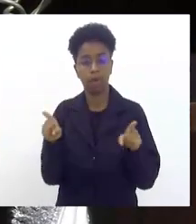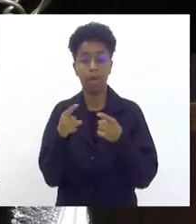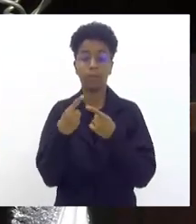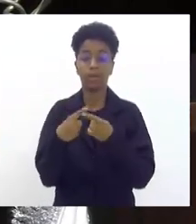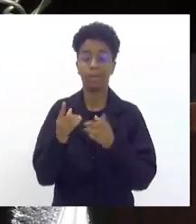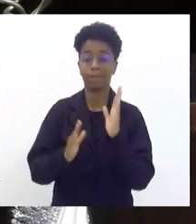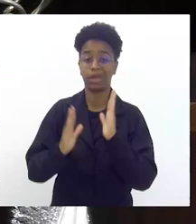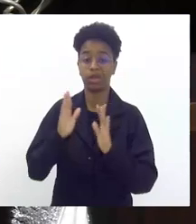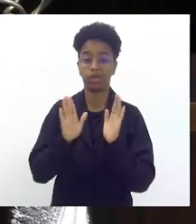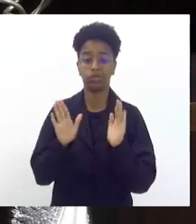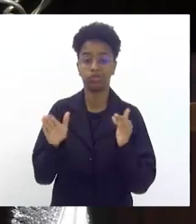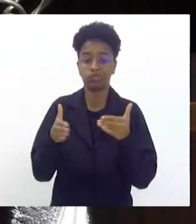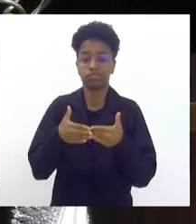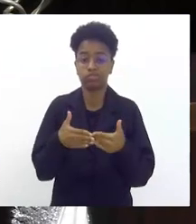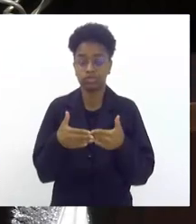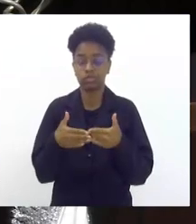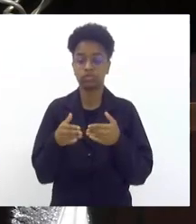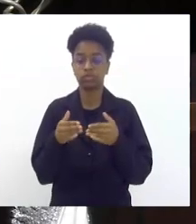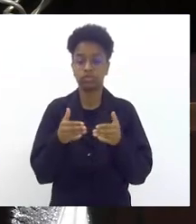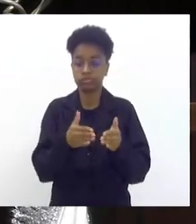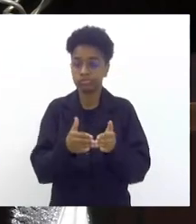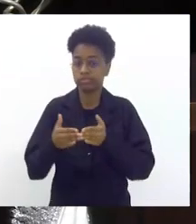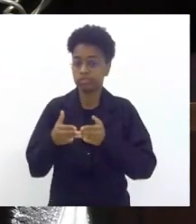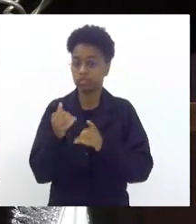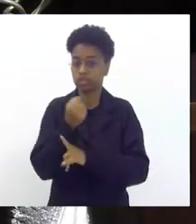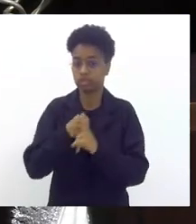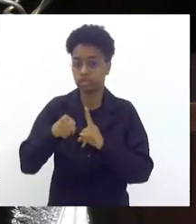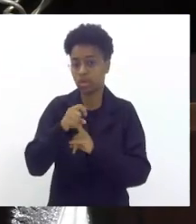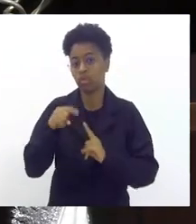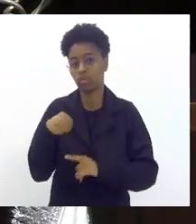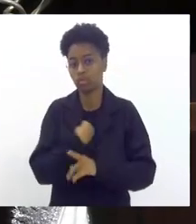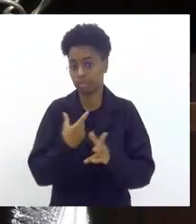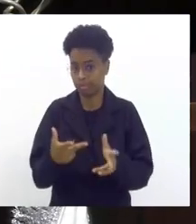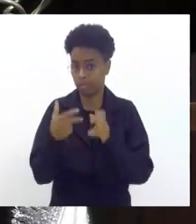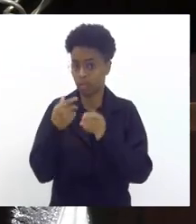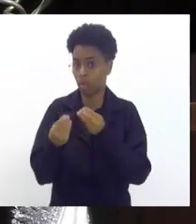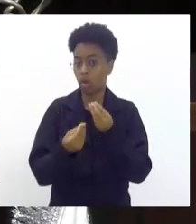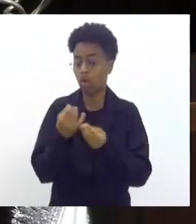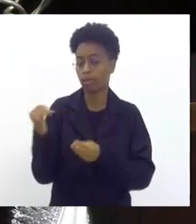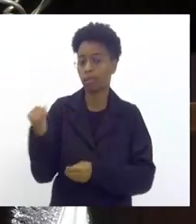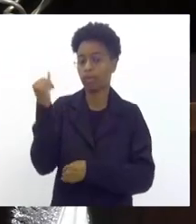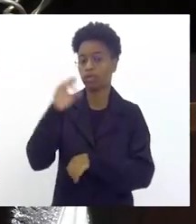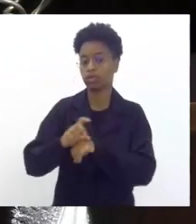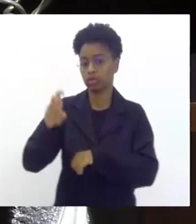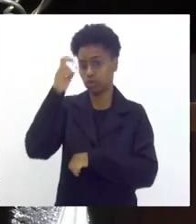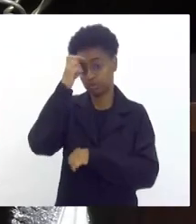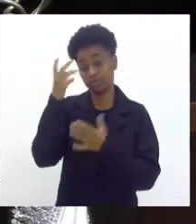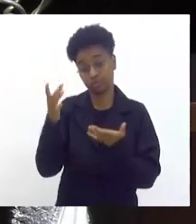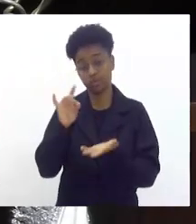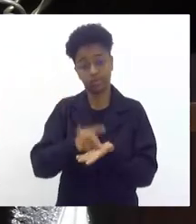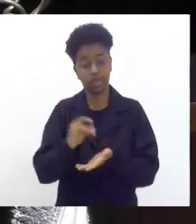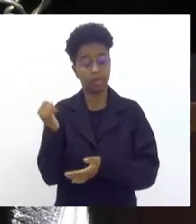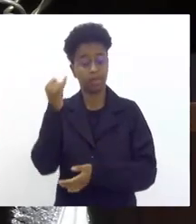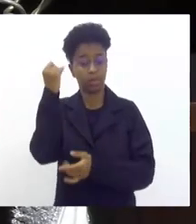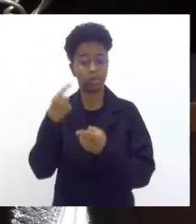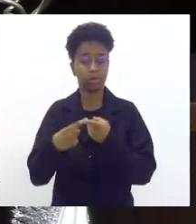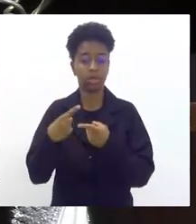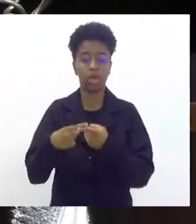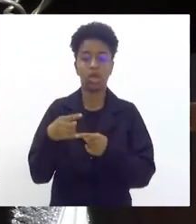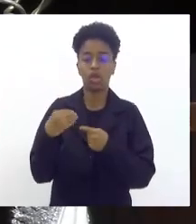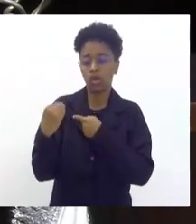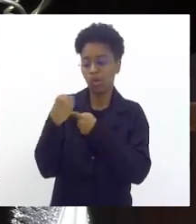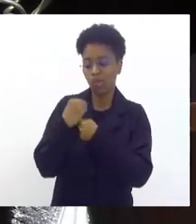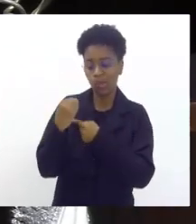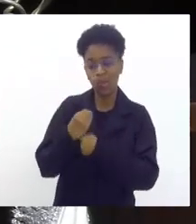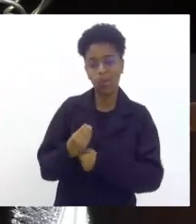isolamento social a gente descobriu quanto cultura é importante e ela de fato é muito importante porque cuida do nosso interior